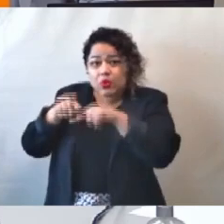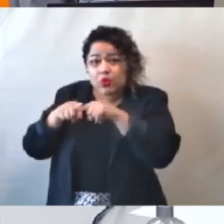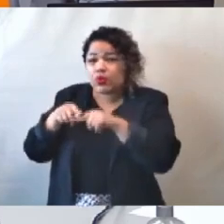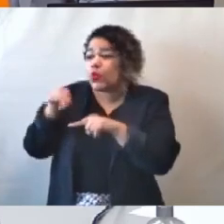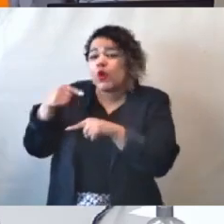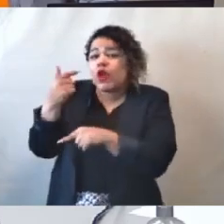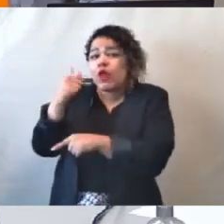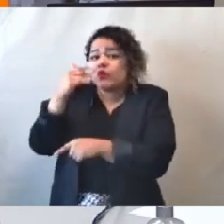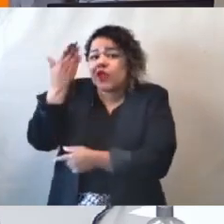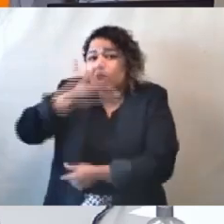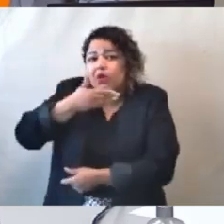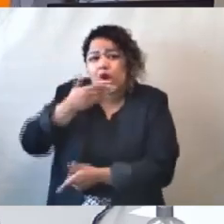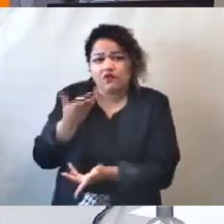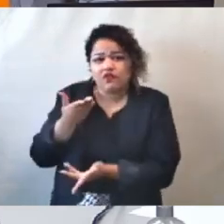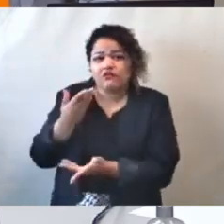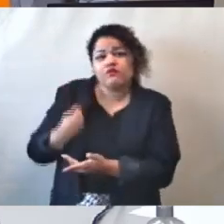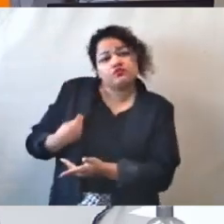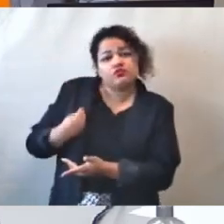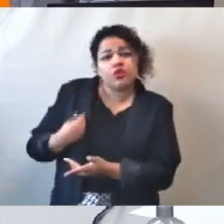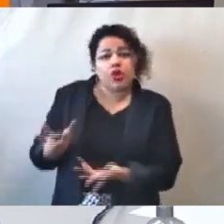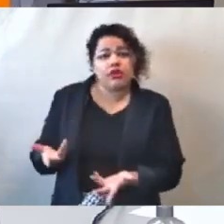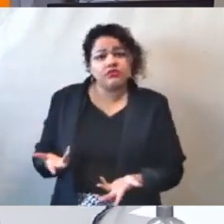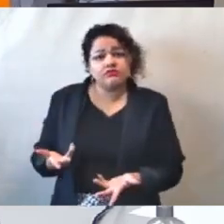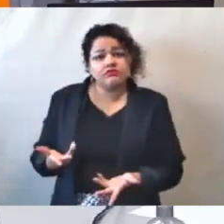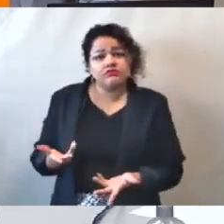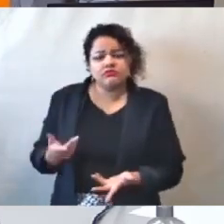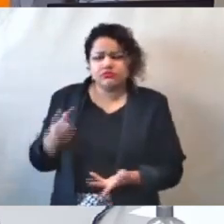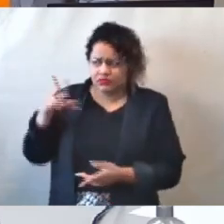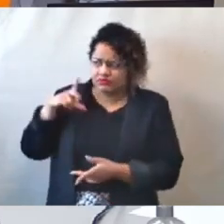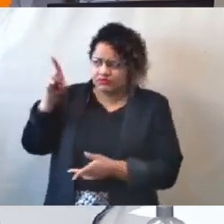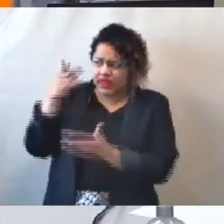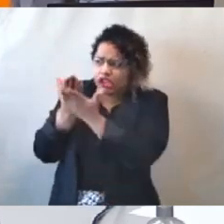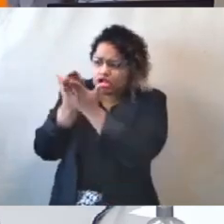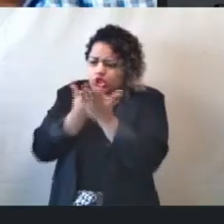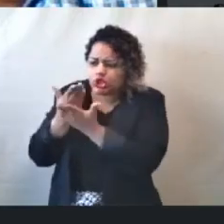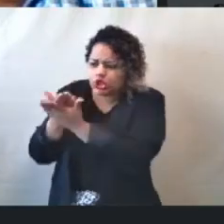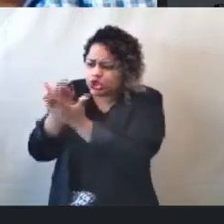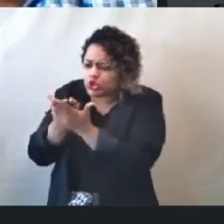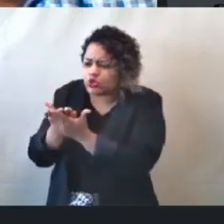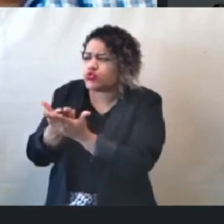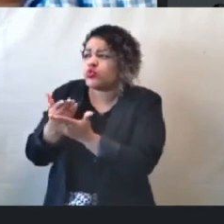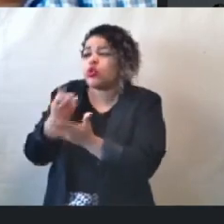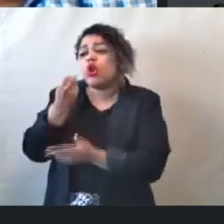estudo complementar? Ou os trabalhos da UFMG, que custaram milhões, não valeram para nada?